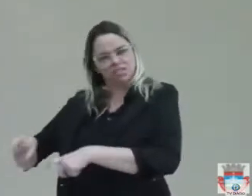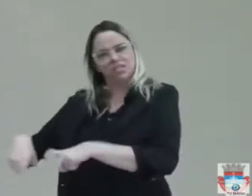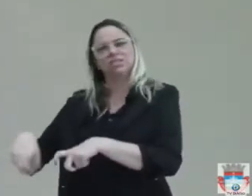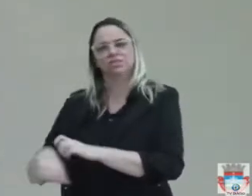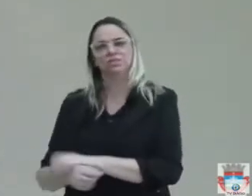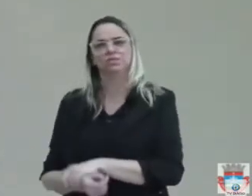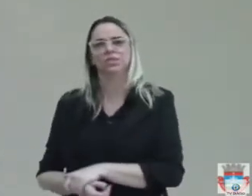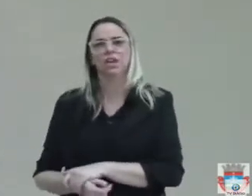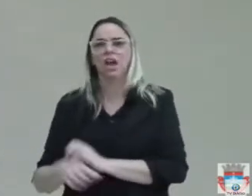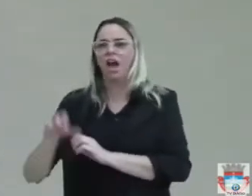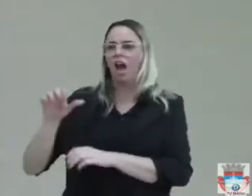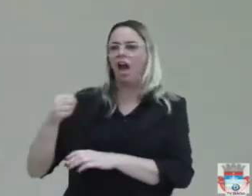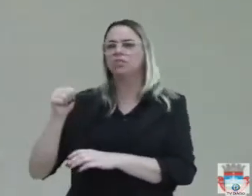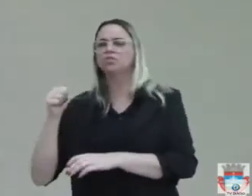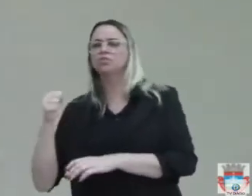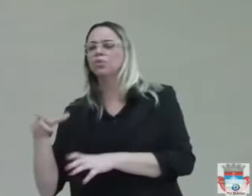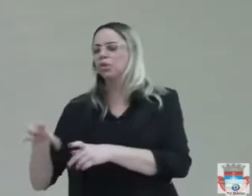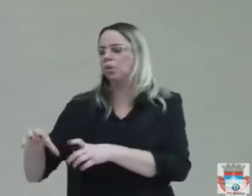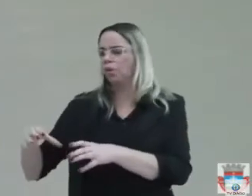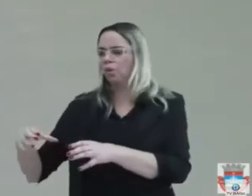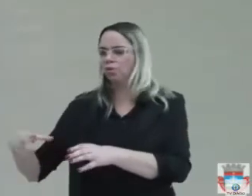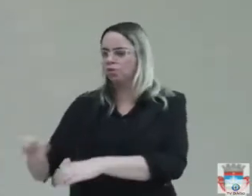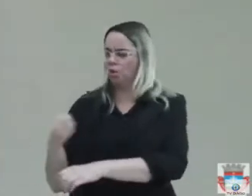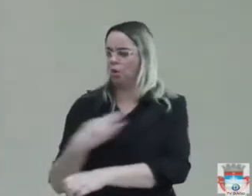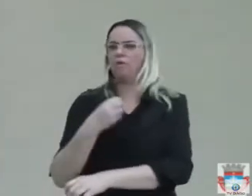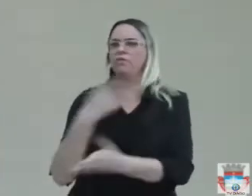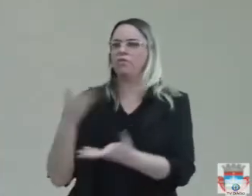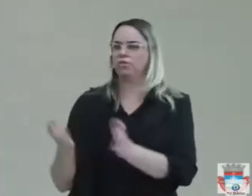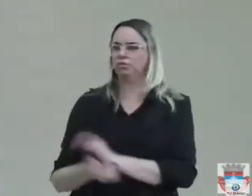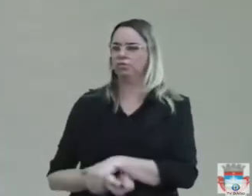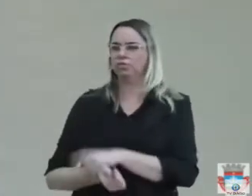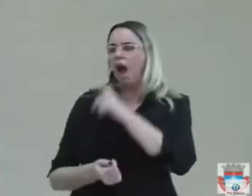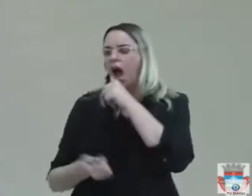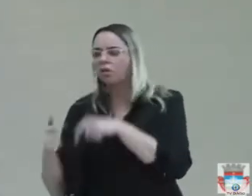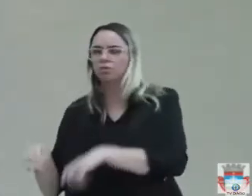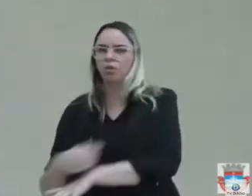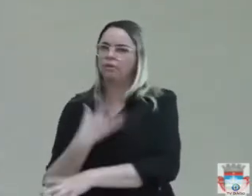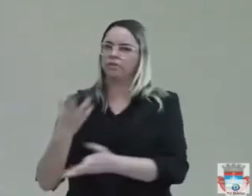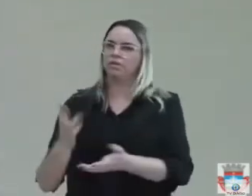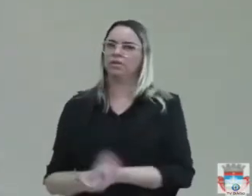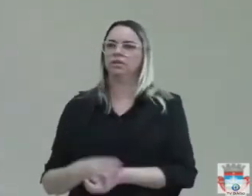Passou de novo e faz tempo que está sem médico lá.